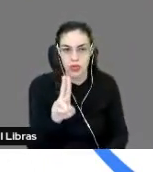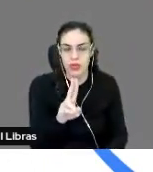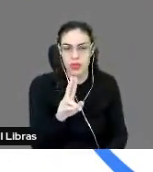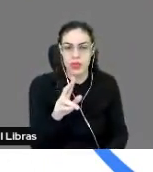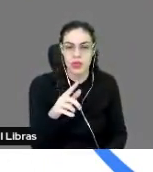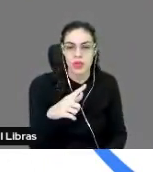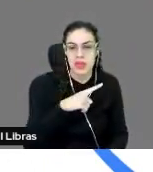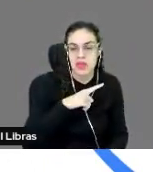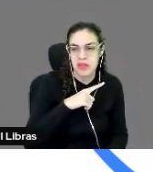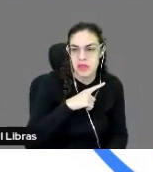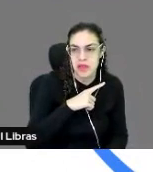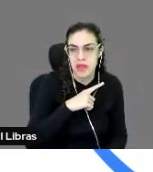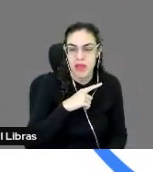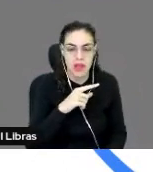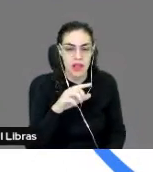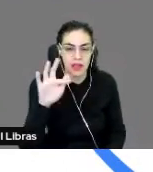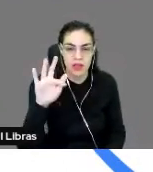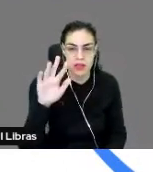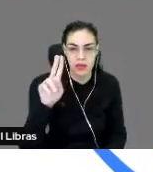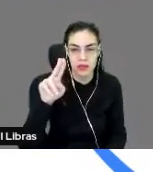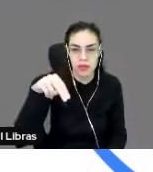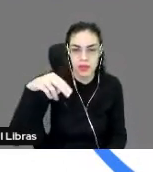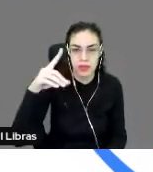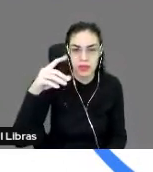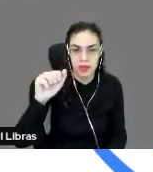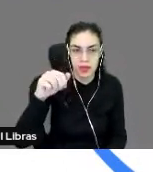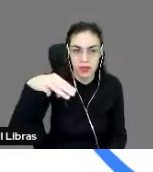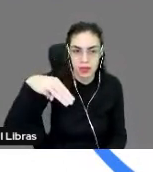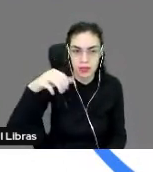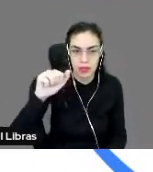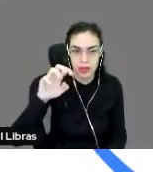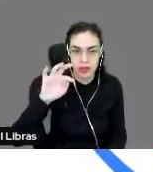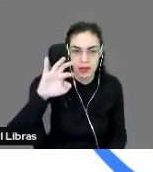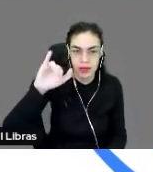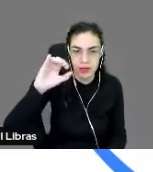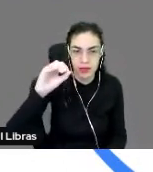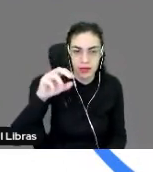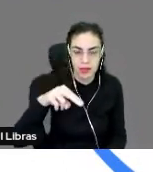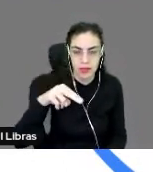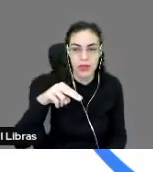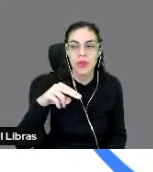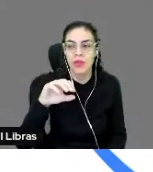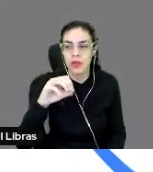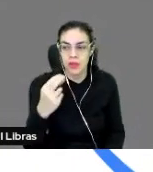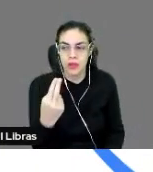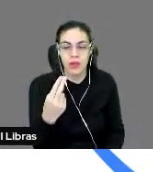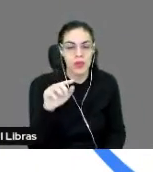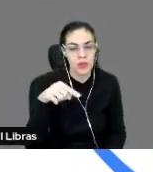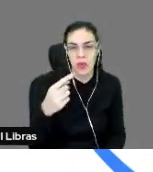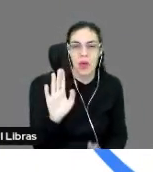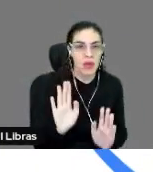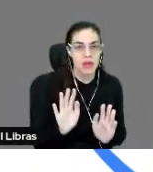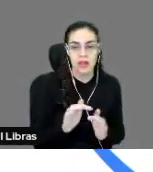a Fundamentals ou se você tem a Workspace Education Plus, mas é um recurso que está disponível, inclusive, na Fundamentals, né? Que é a